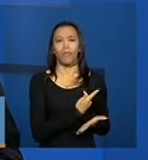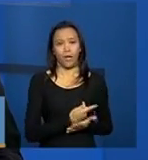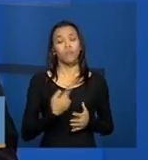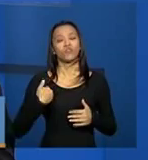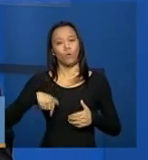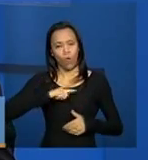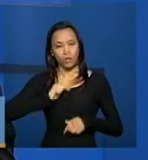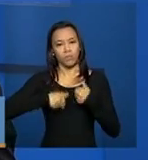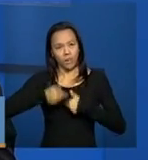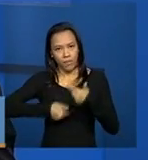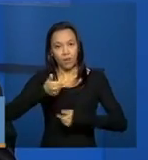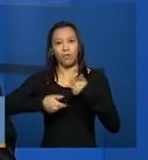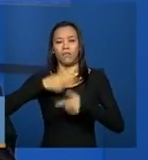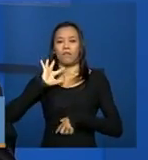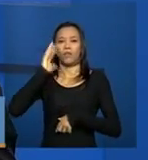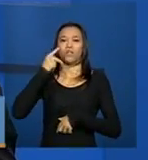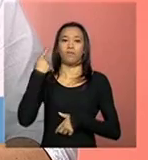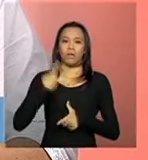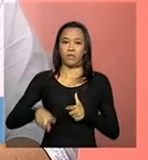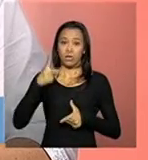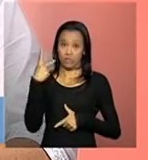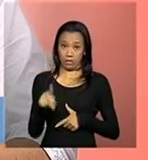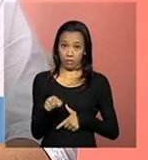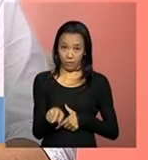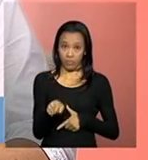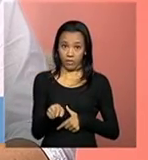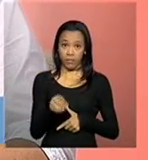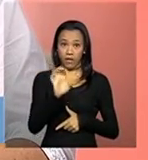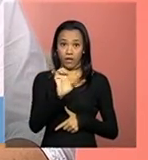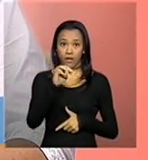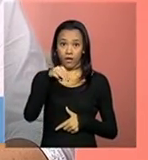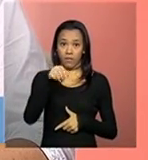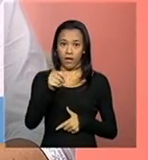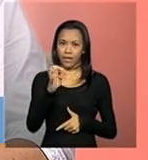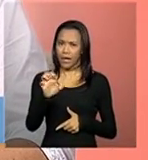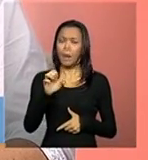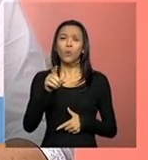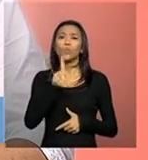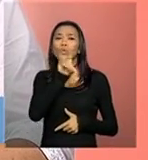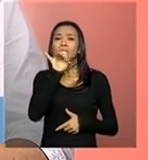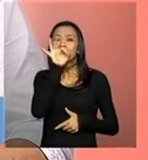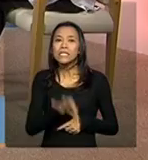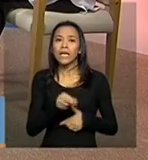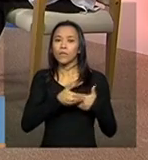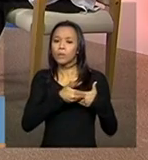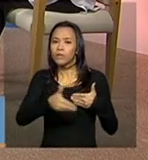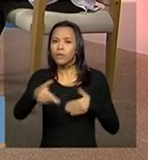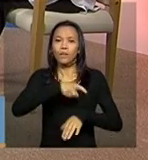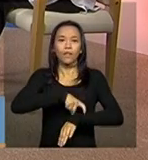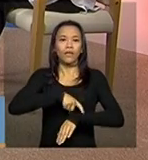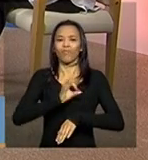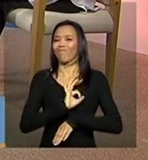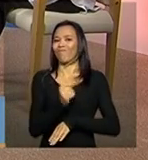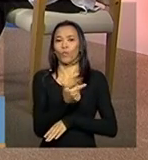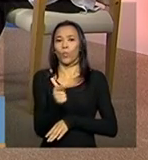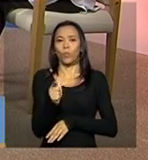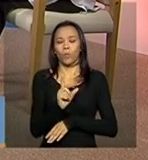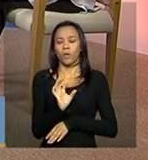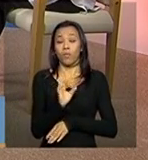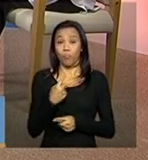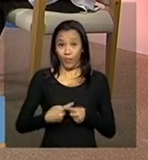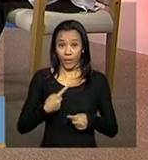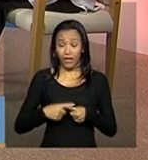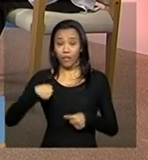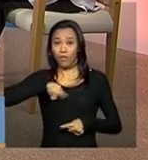e reverter esse problema da Emater. Mas, no entanto, não há ainda um prazo para isso fixado, Não tem um prazo, porque, assim,